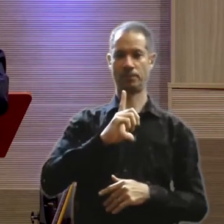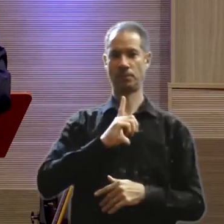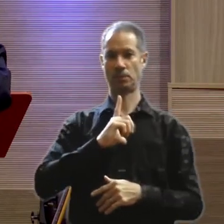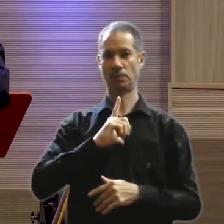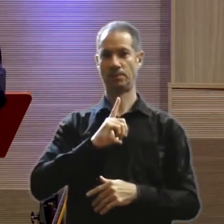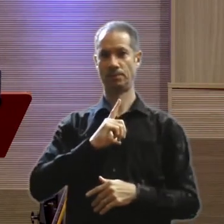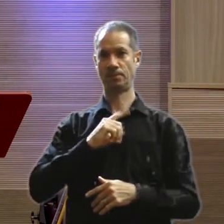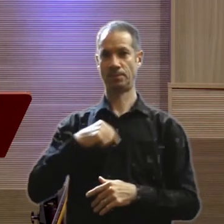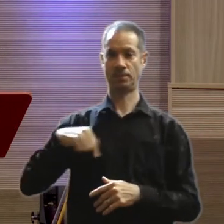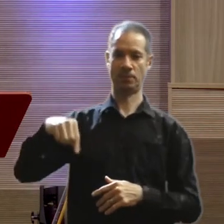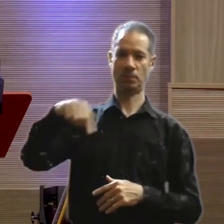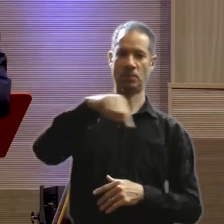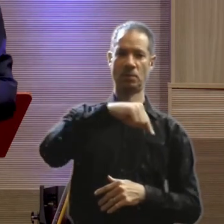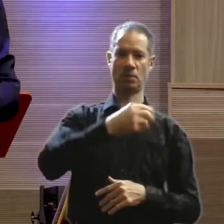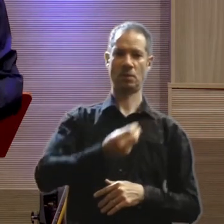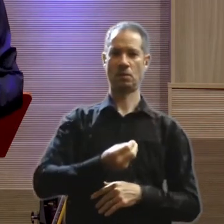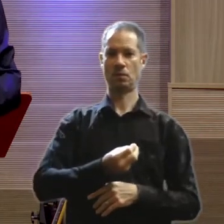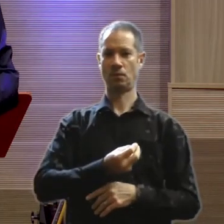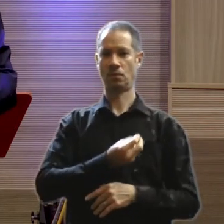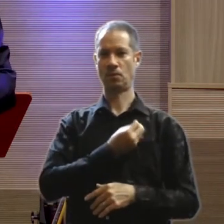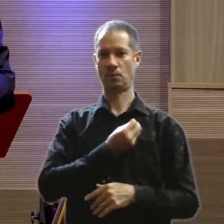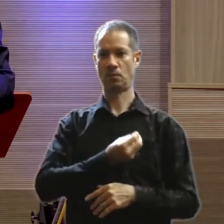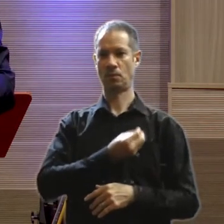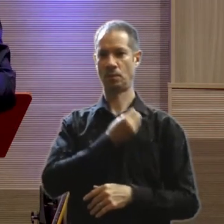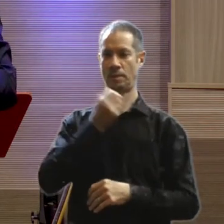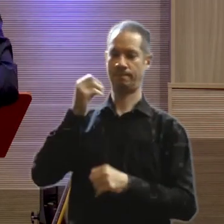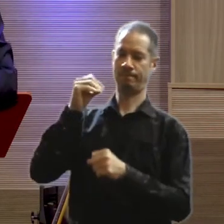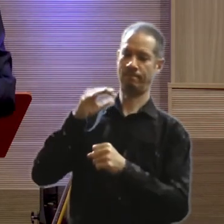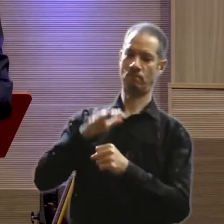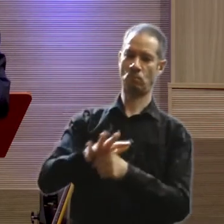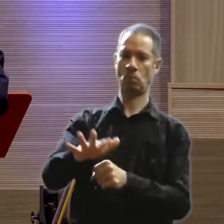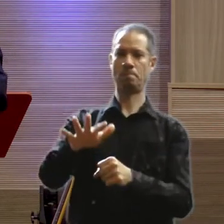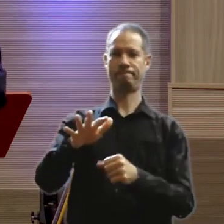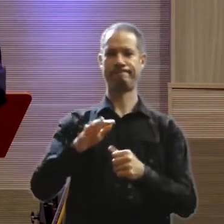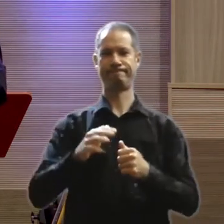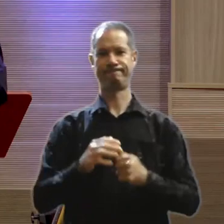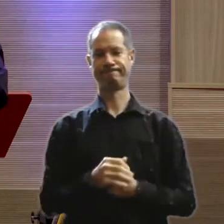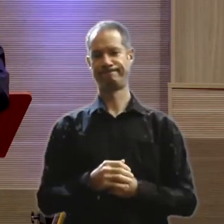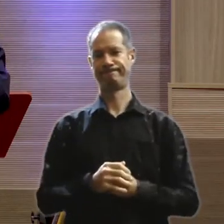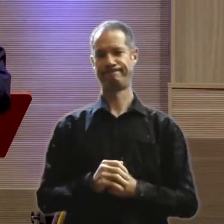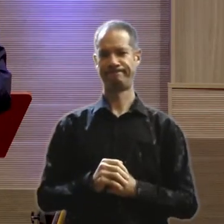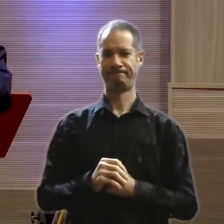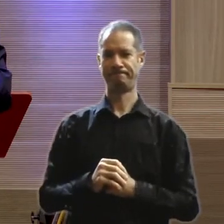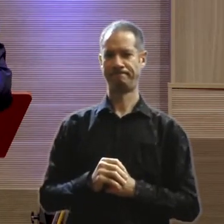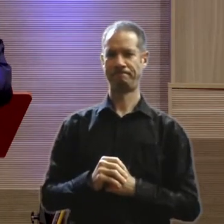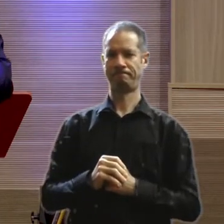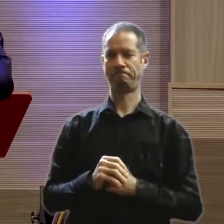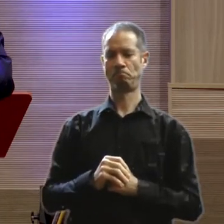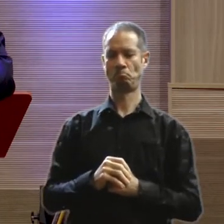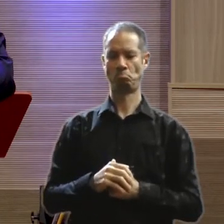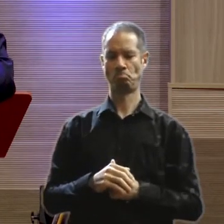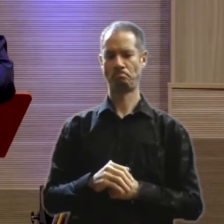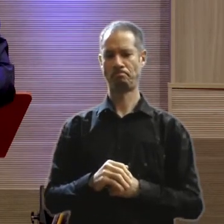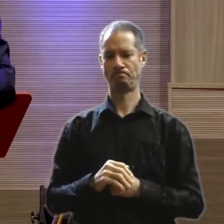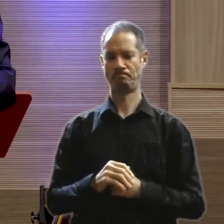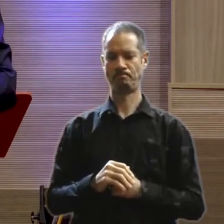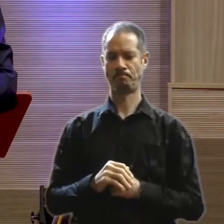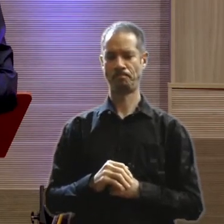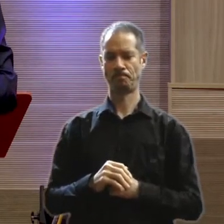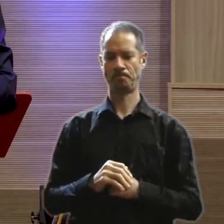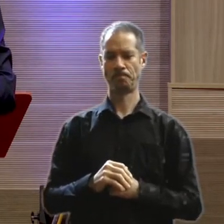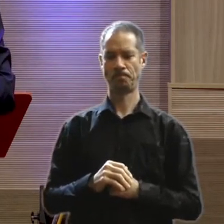Eu vim para que todos tenham